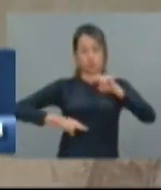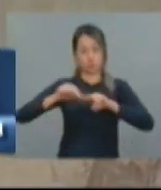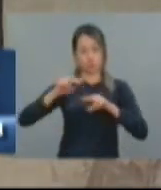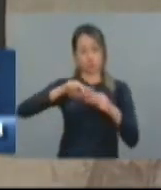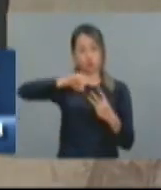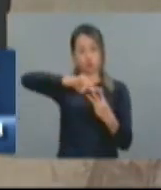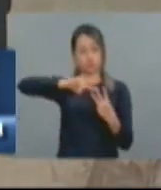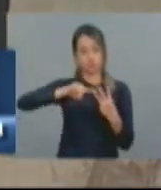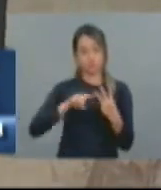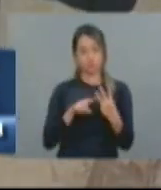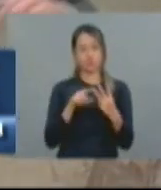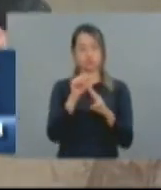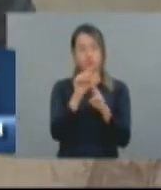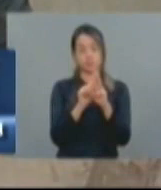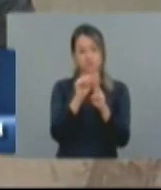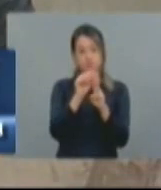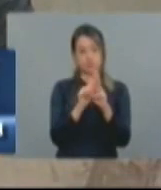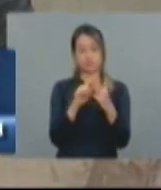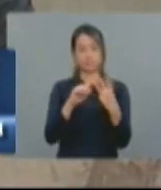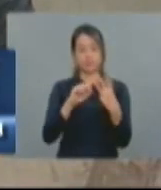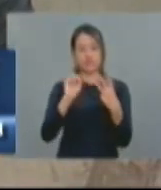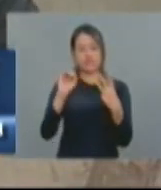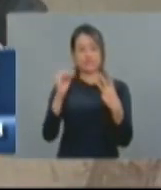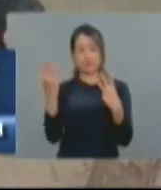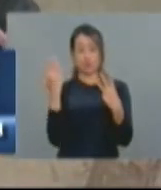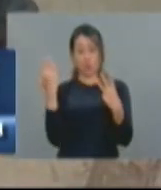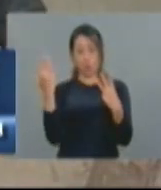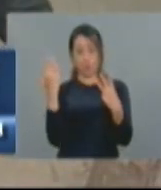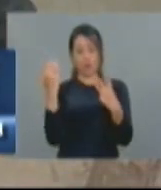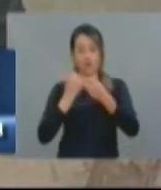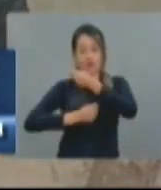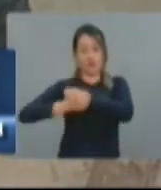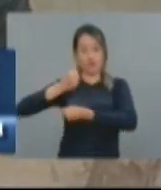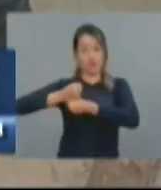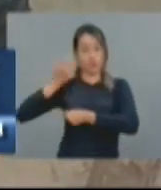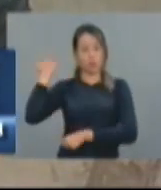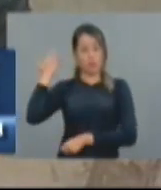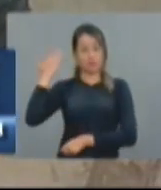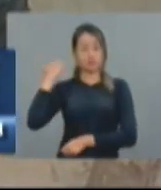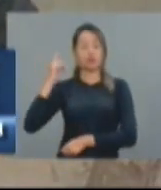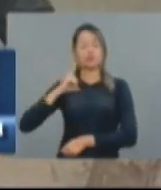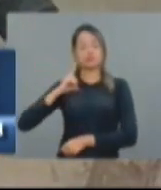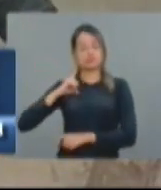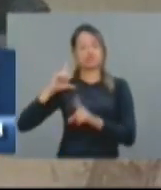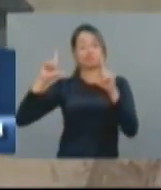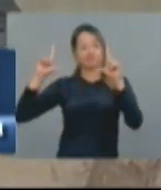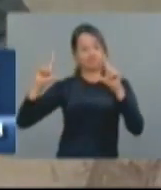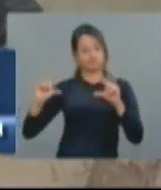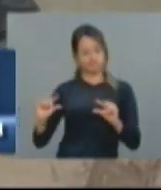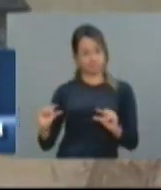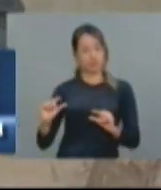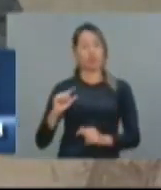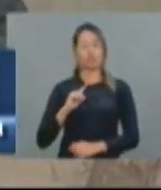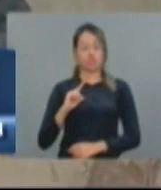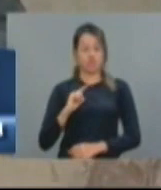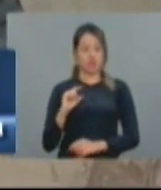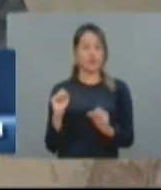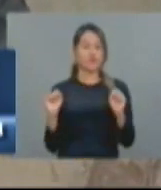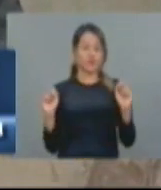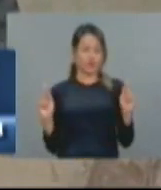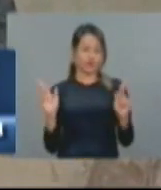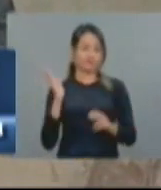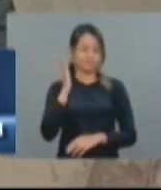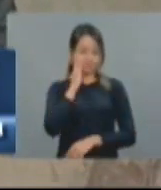-se com o segundo trimestre do ano de 2014, realmente houve uma retração que, de forma bastante transparente, o